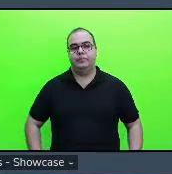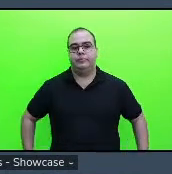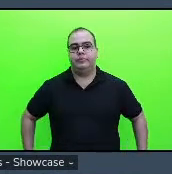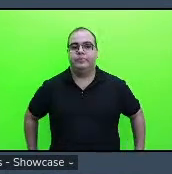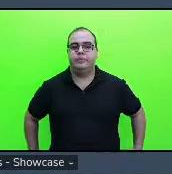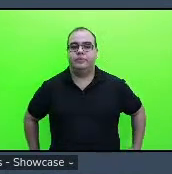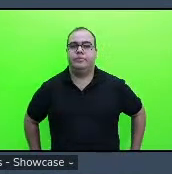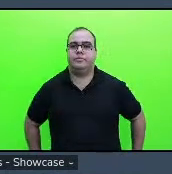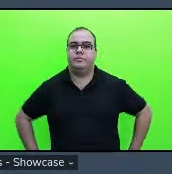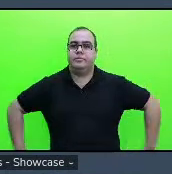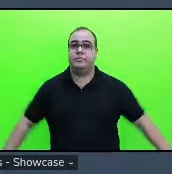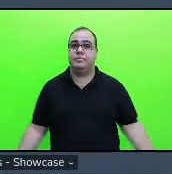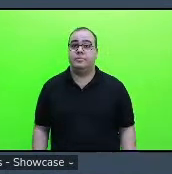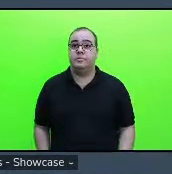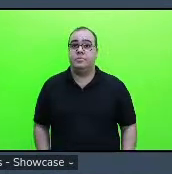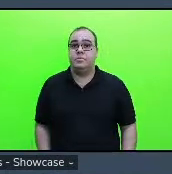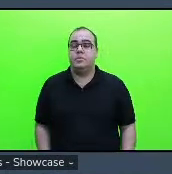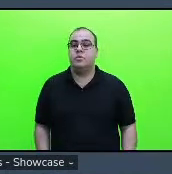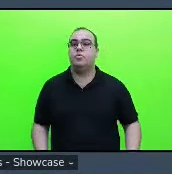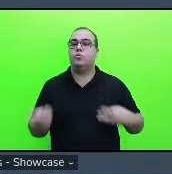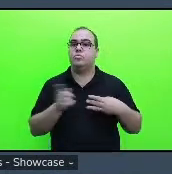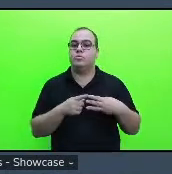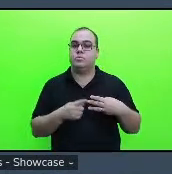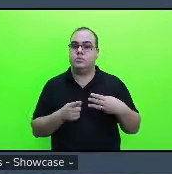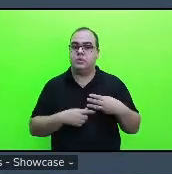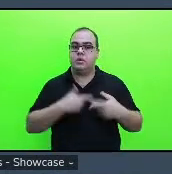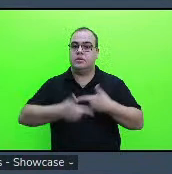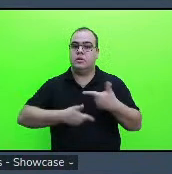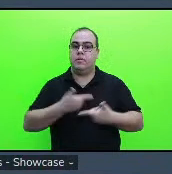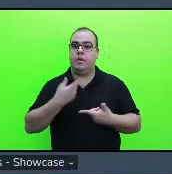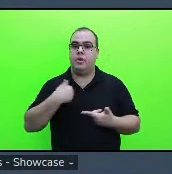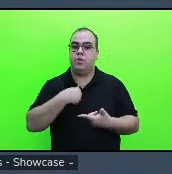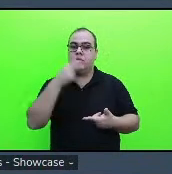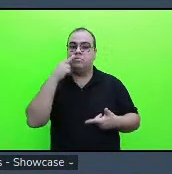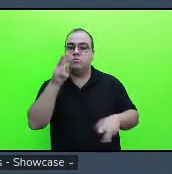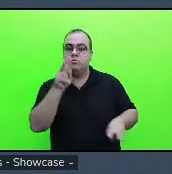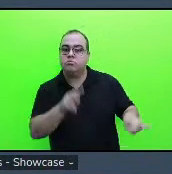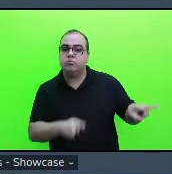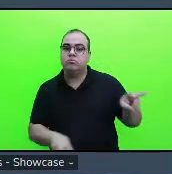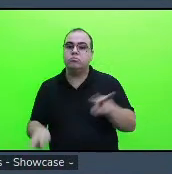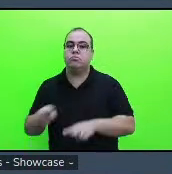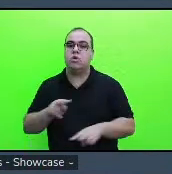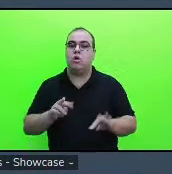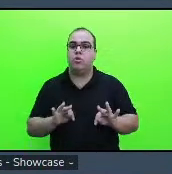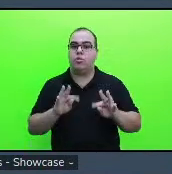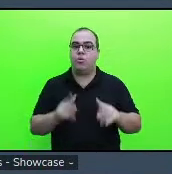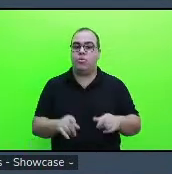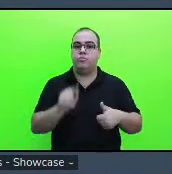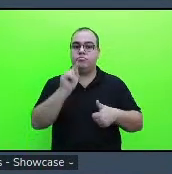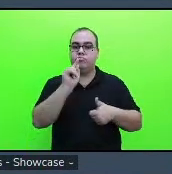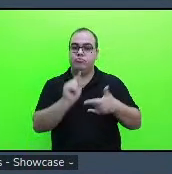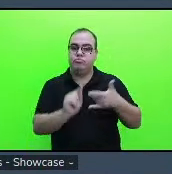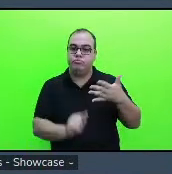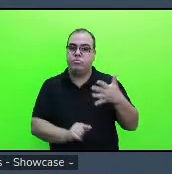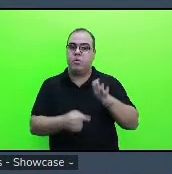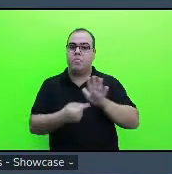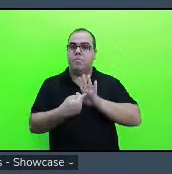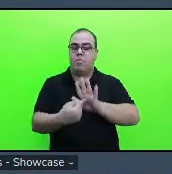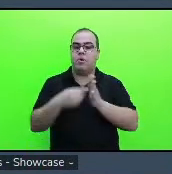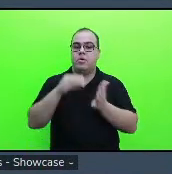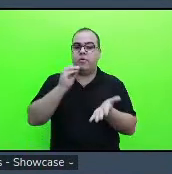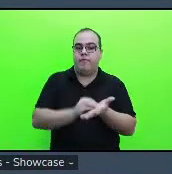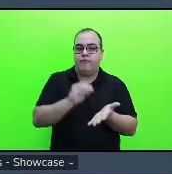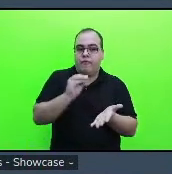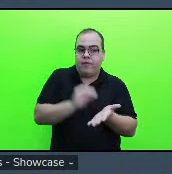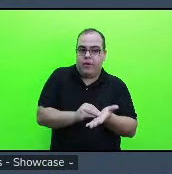nos três trabalhos que nós analisamos todos eles relataram isso né essa ausência essa falta